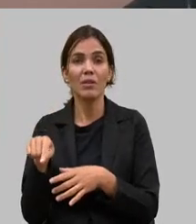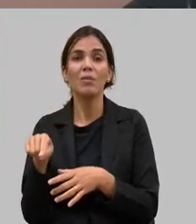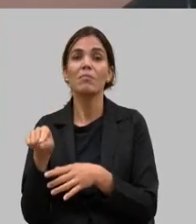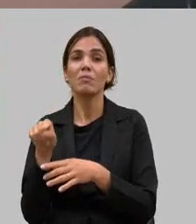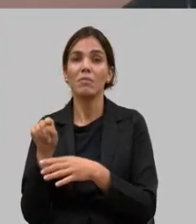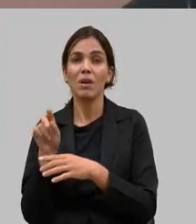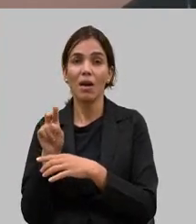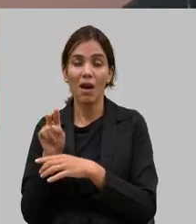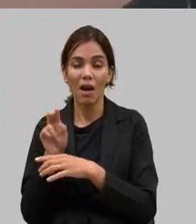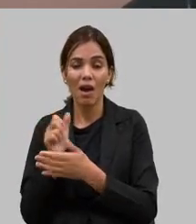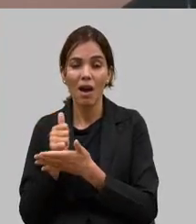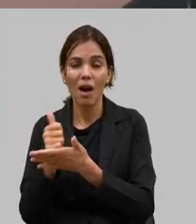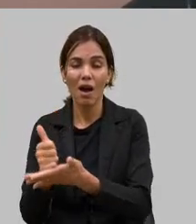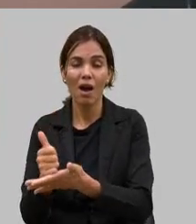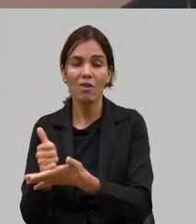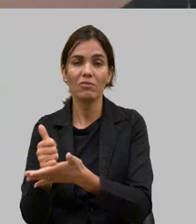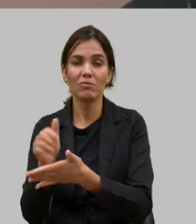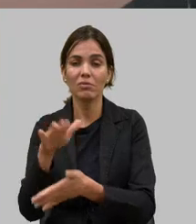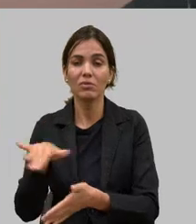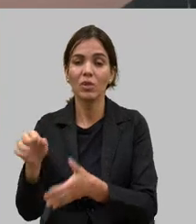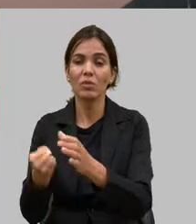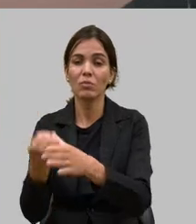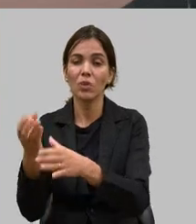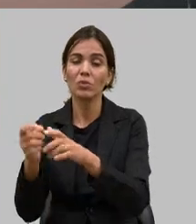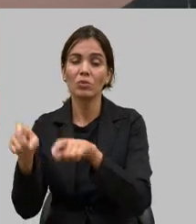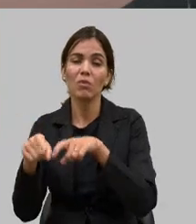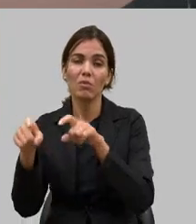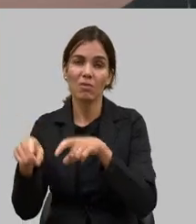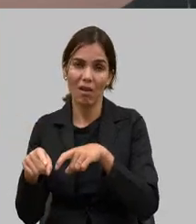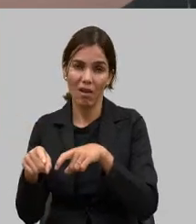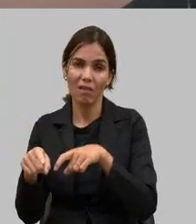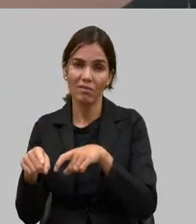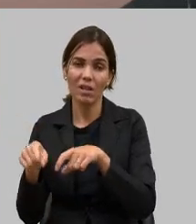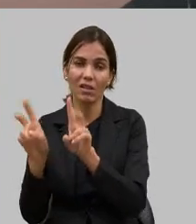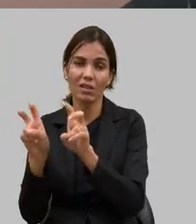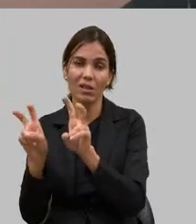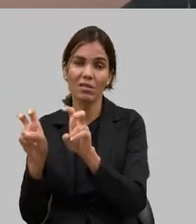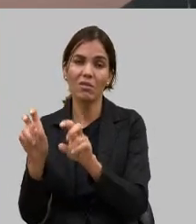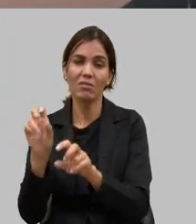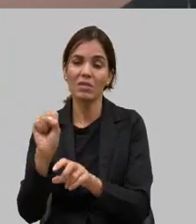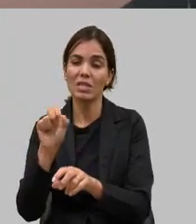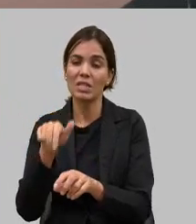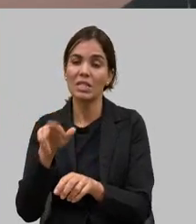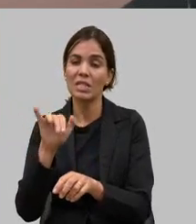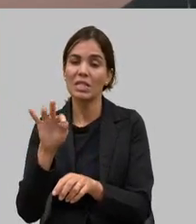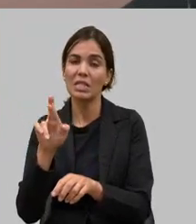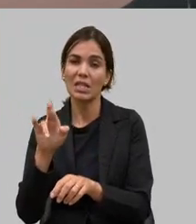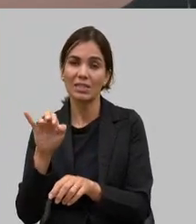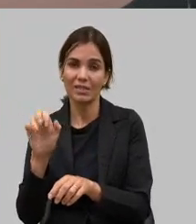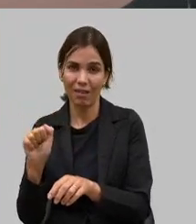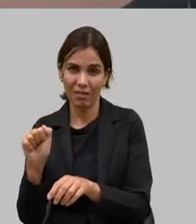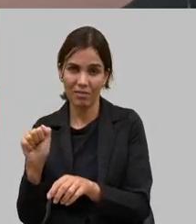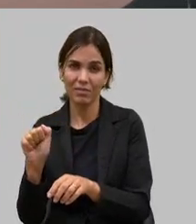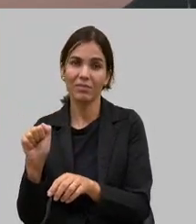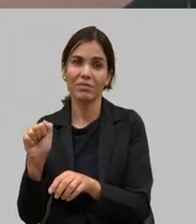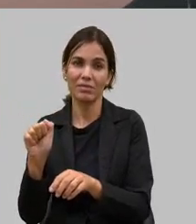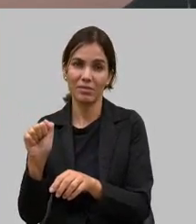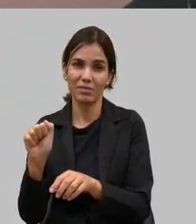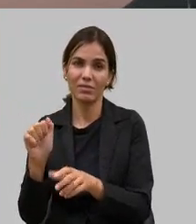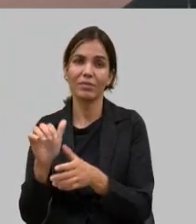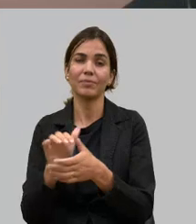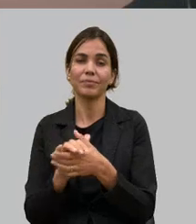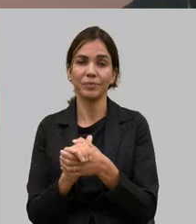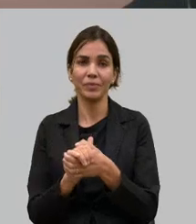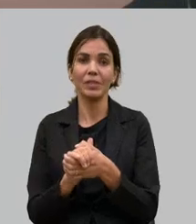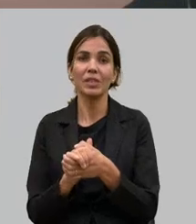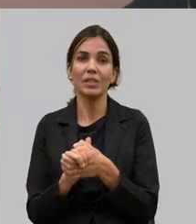produtores rurais dentro da questão sanitária e esse recurso tem voltado para o IMA de uma maneira através de recurso do próprio Estado